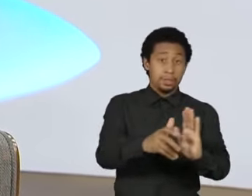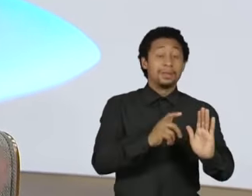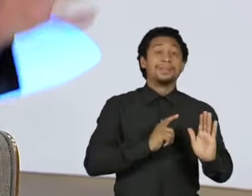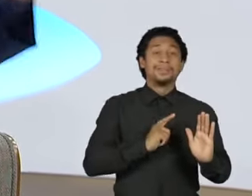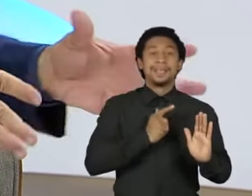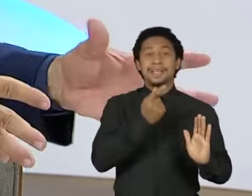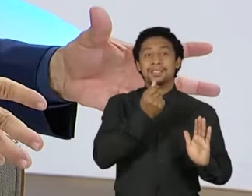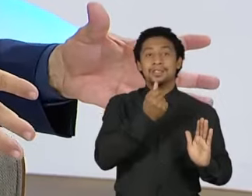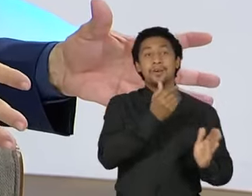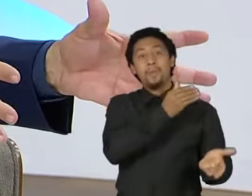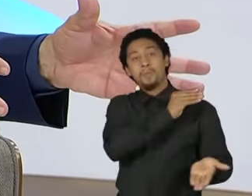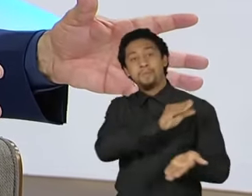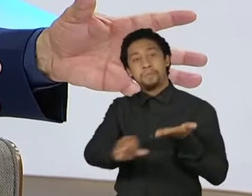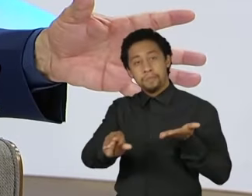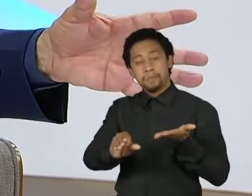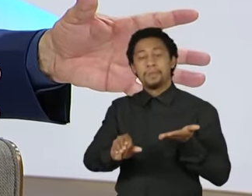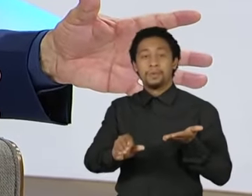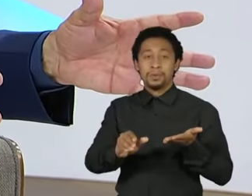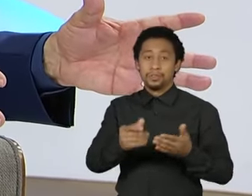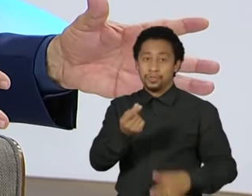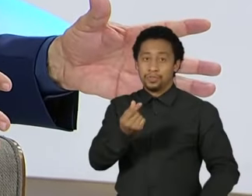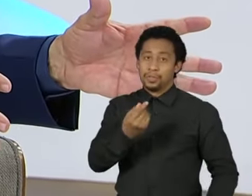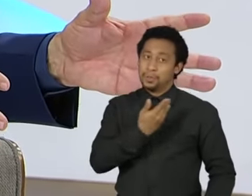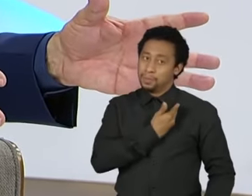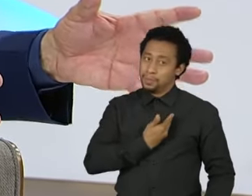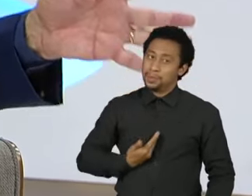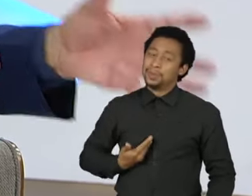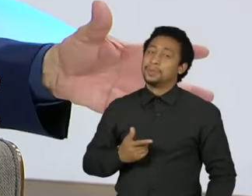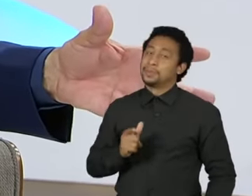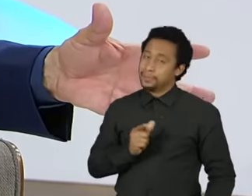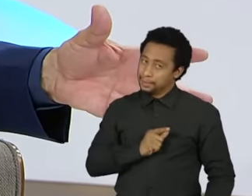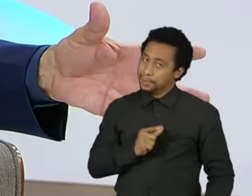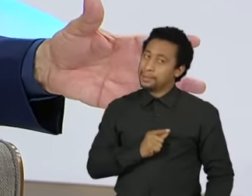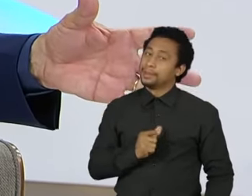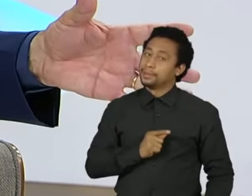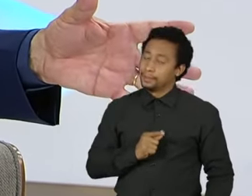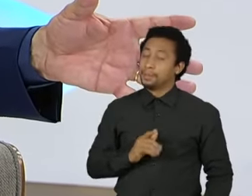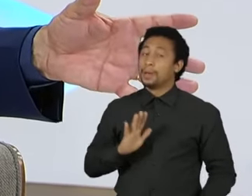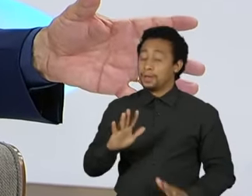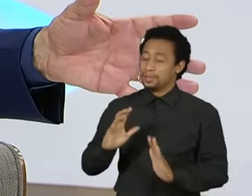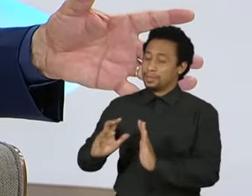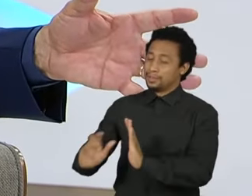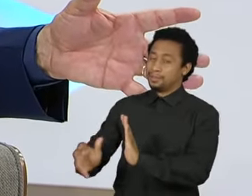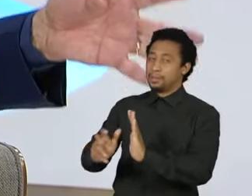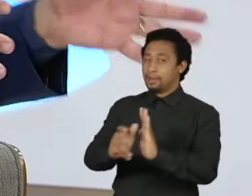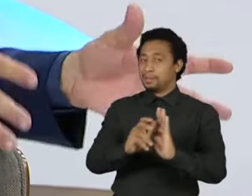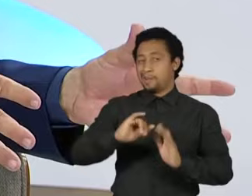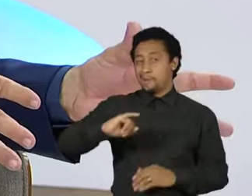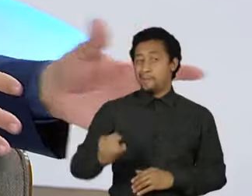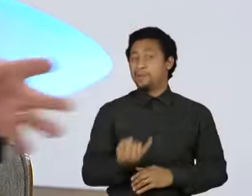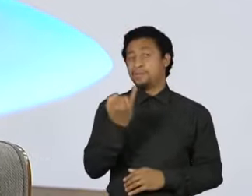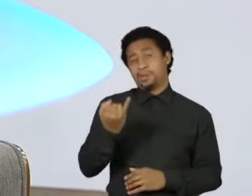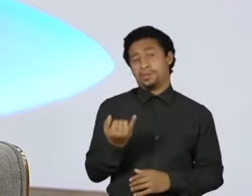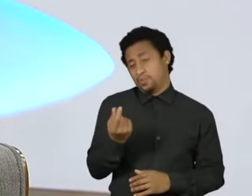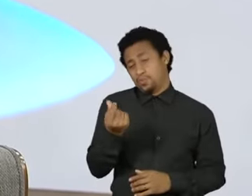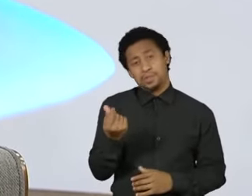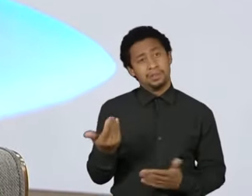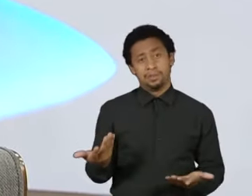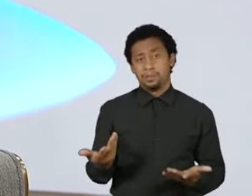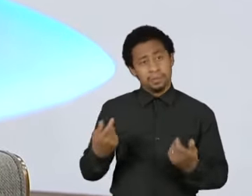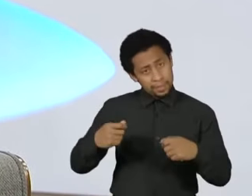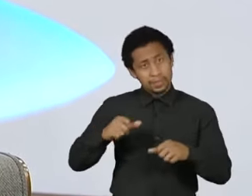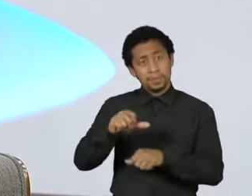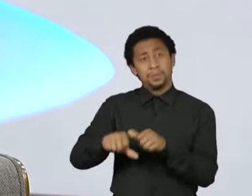hoje. Tem oligarquia partidária hoje no Brasil. A gente precisa quebrar com isso. Vai precisar ter democracia interna.